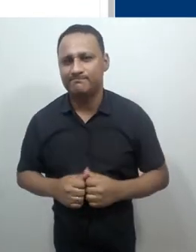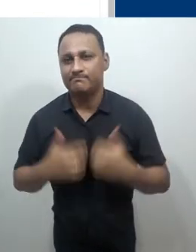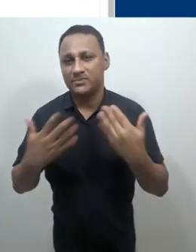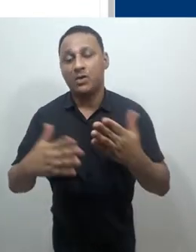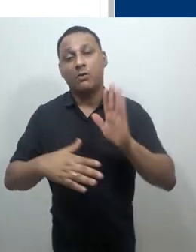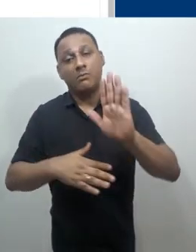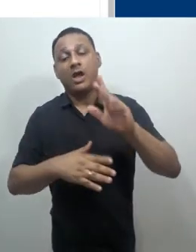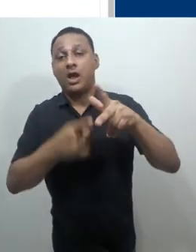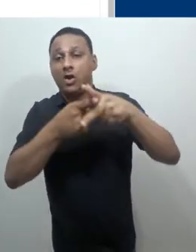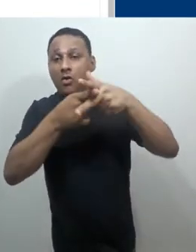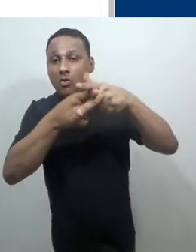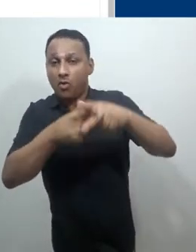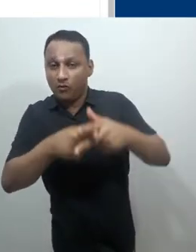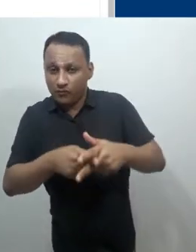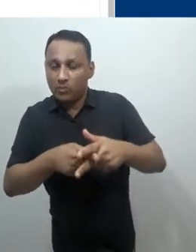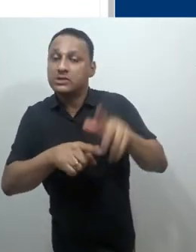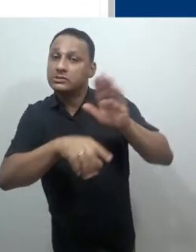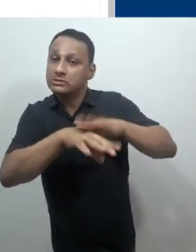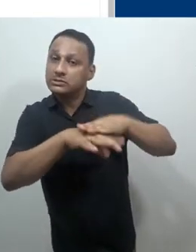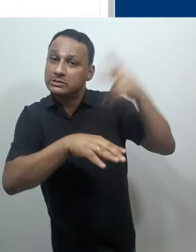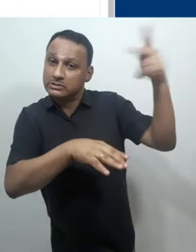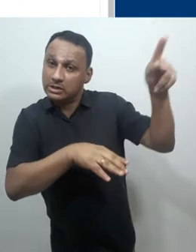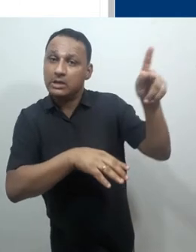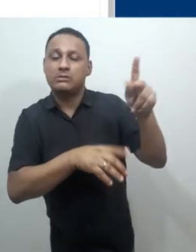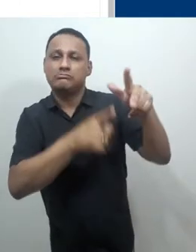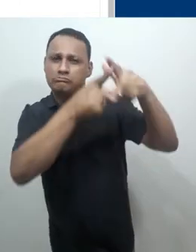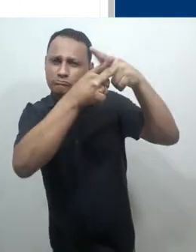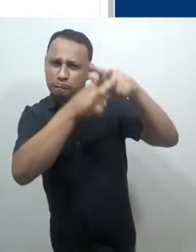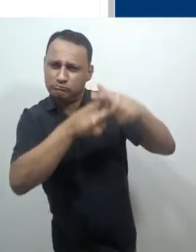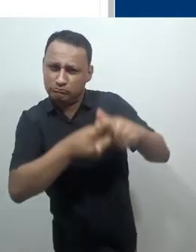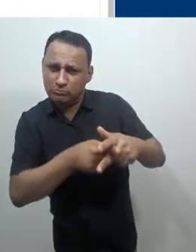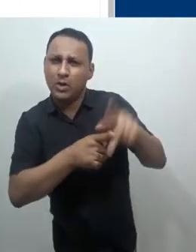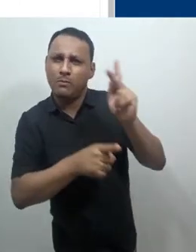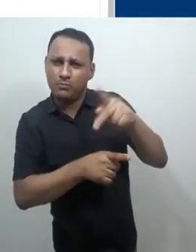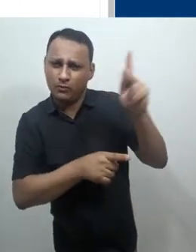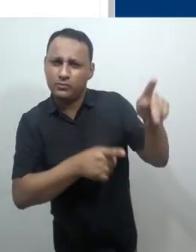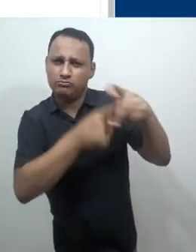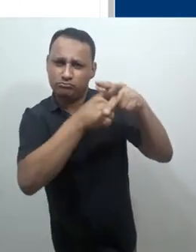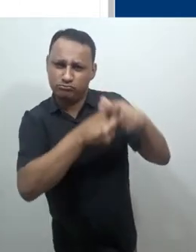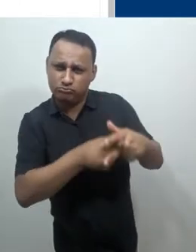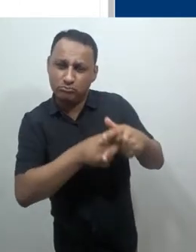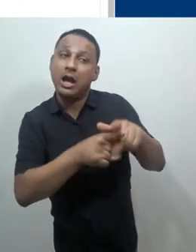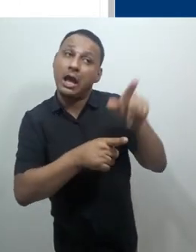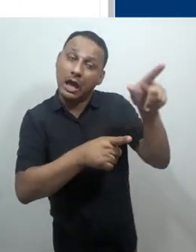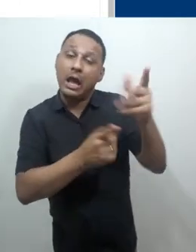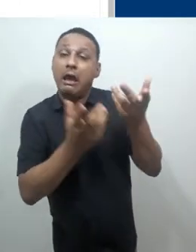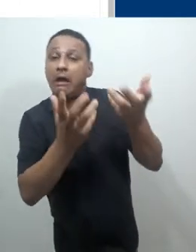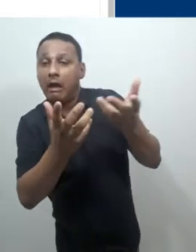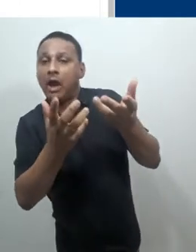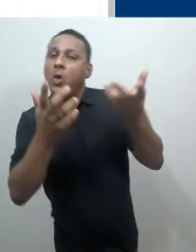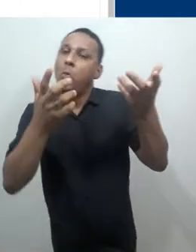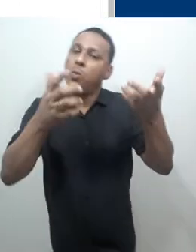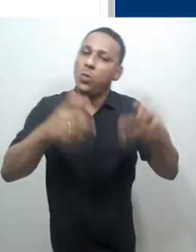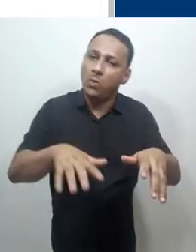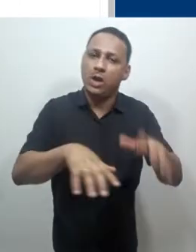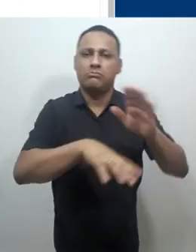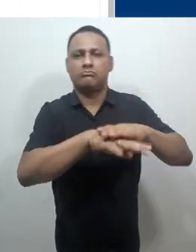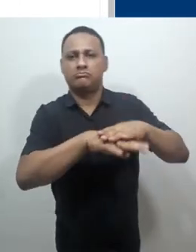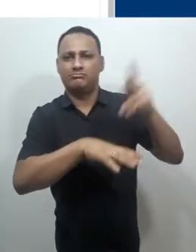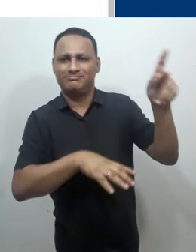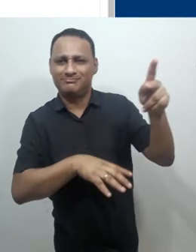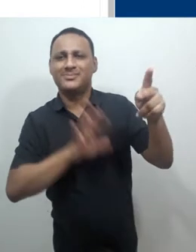configuração pode variar dependendo de como o editor criou o fórum. Neste caso, a assinatura é